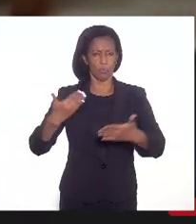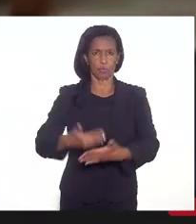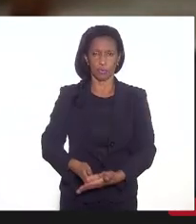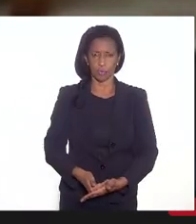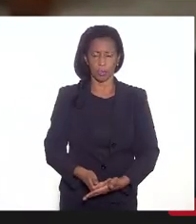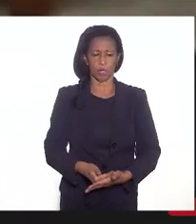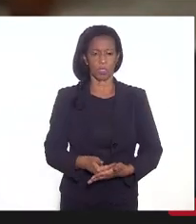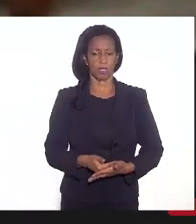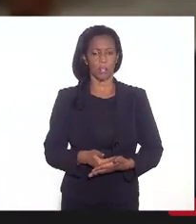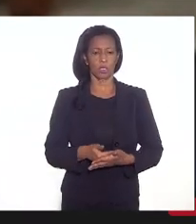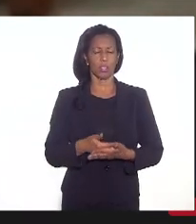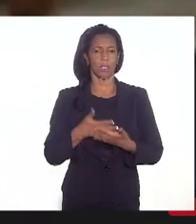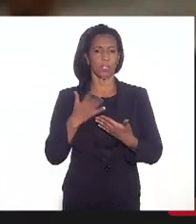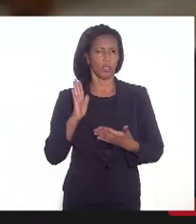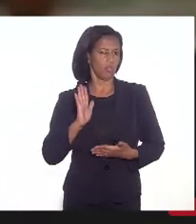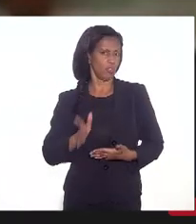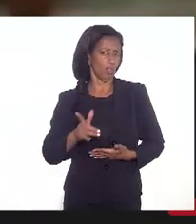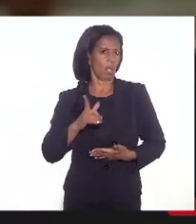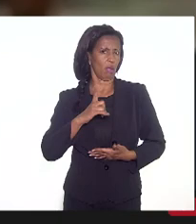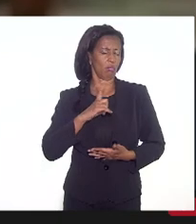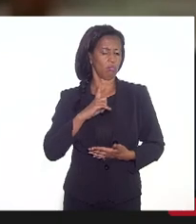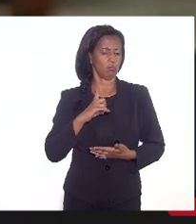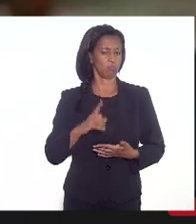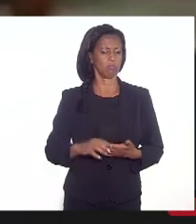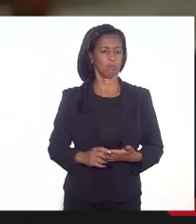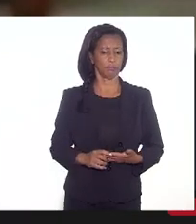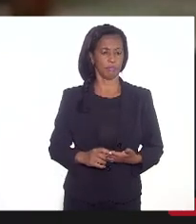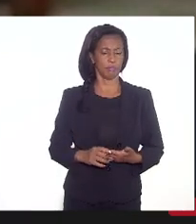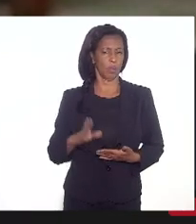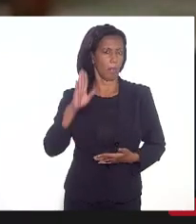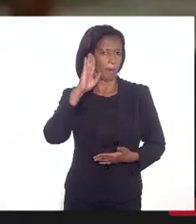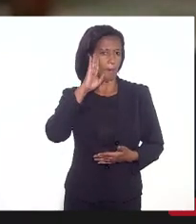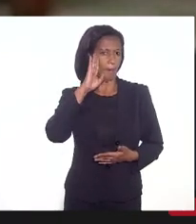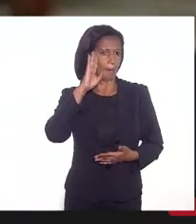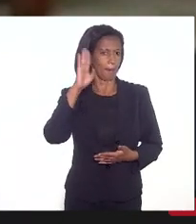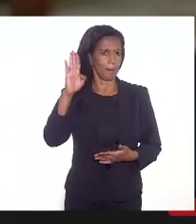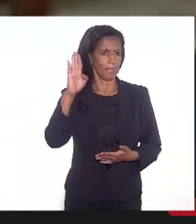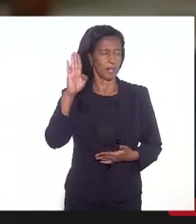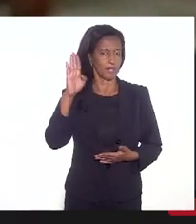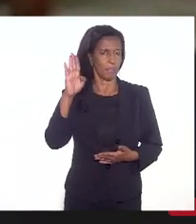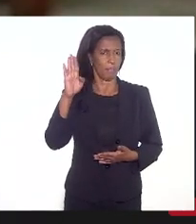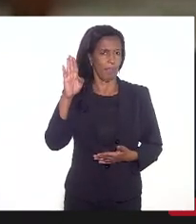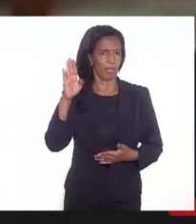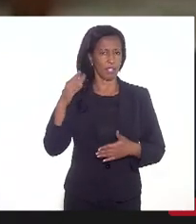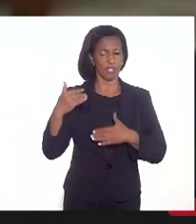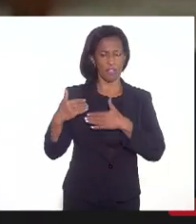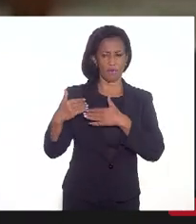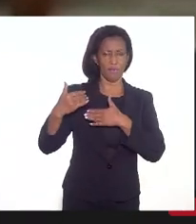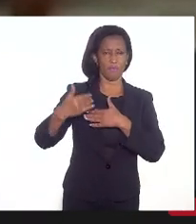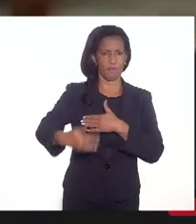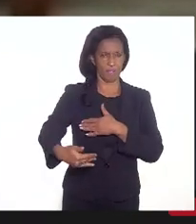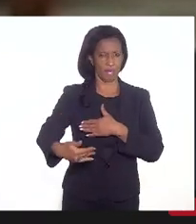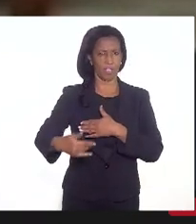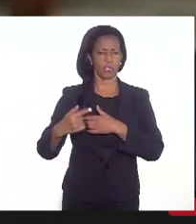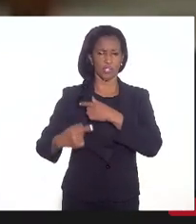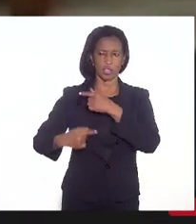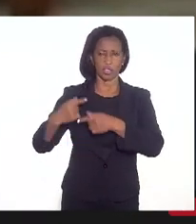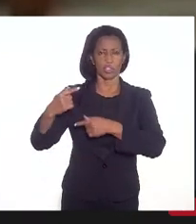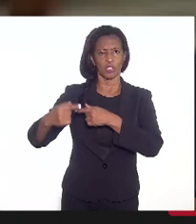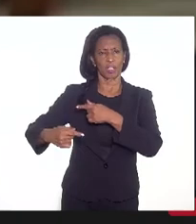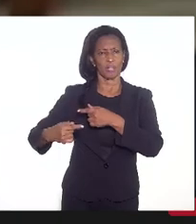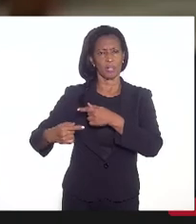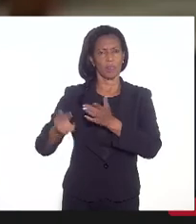a gente já tomou isso como uma das principais bandeiras aqui de geração de